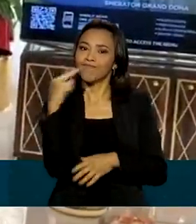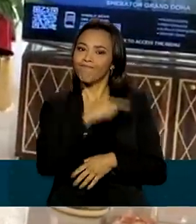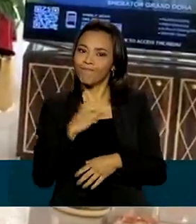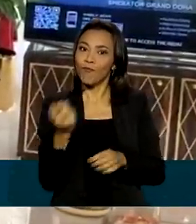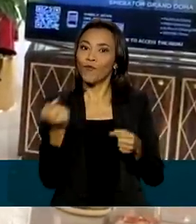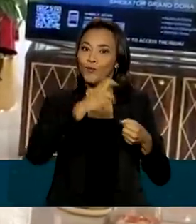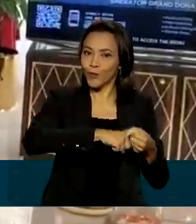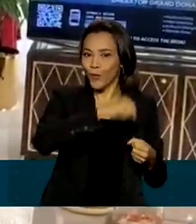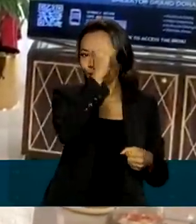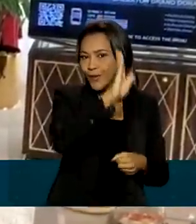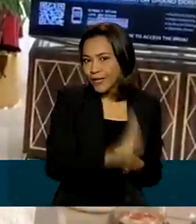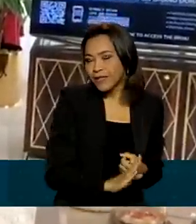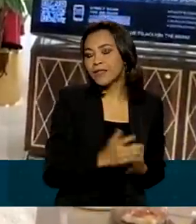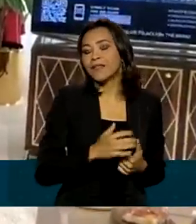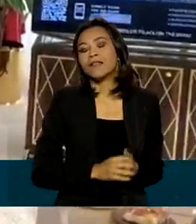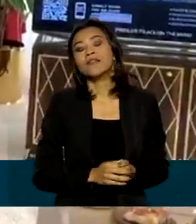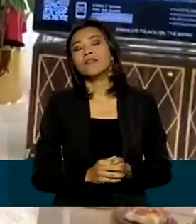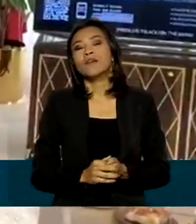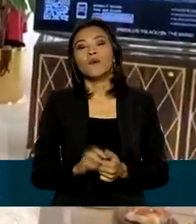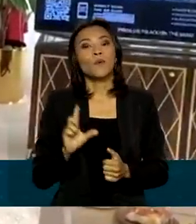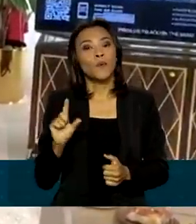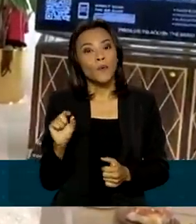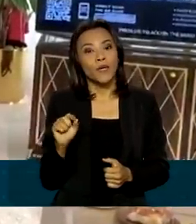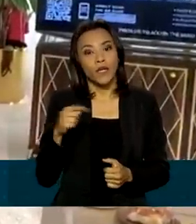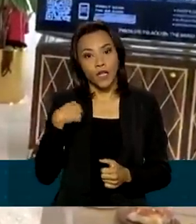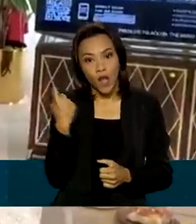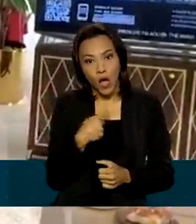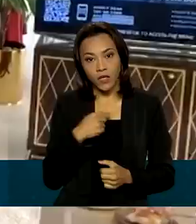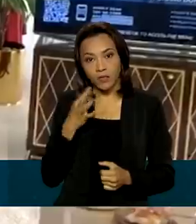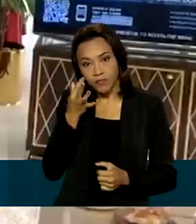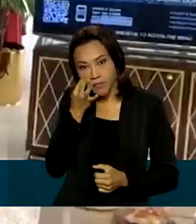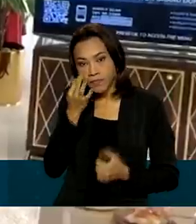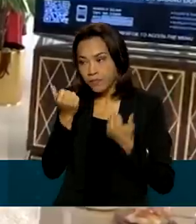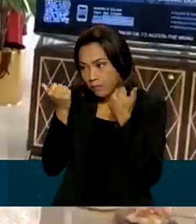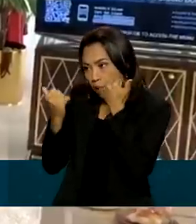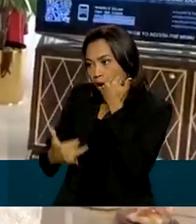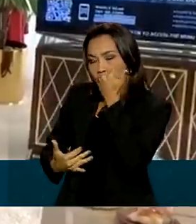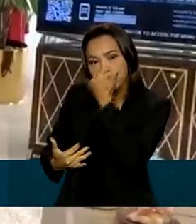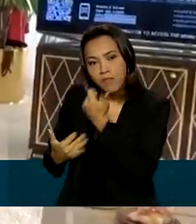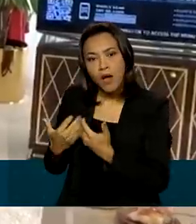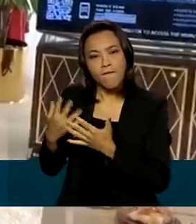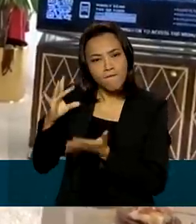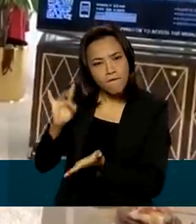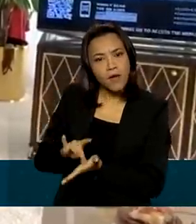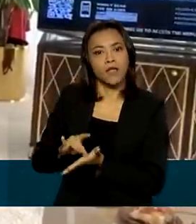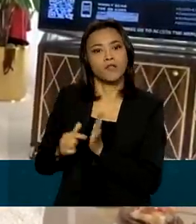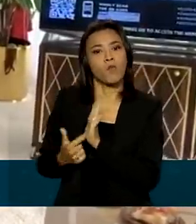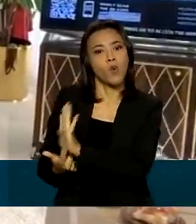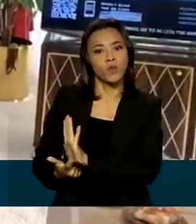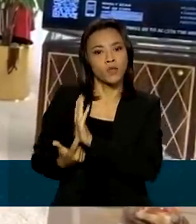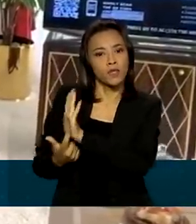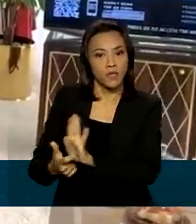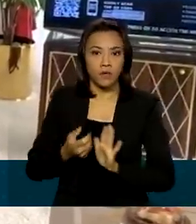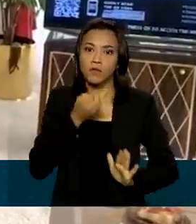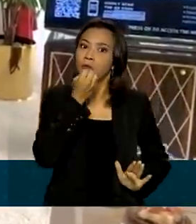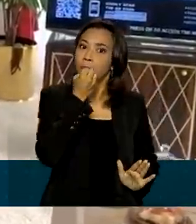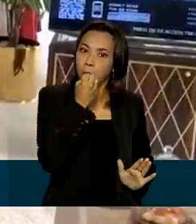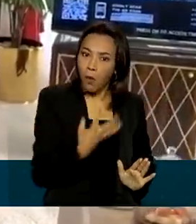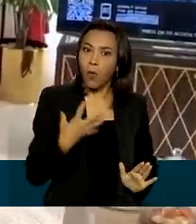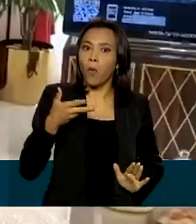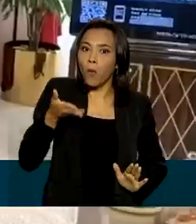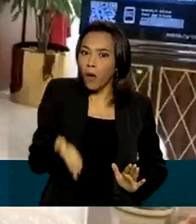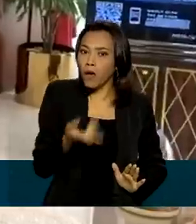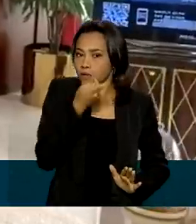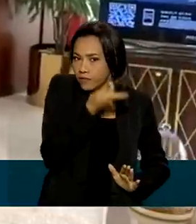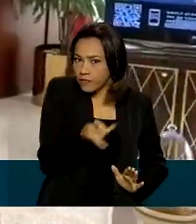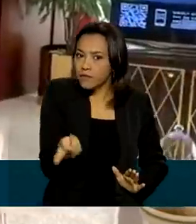Realmente, o que nós vendemos aqui é a verdade acima de tudo. E pode ter certeza que essa viagem, bons frutos, nós